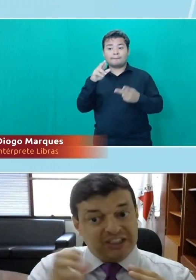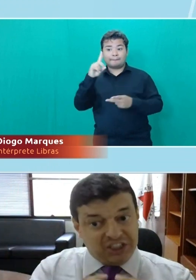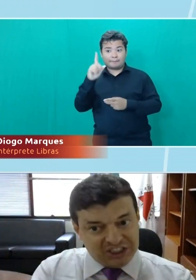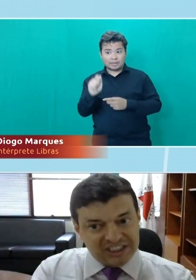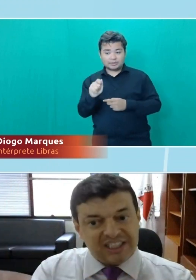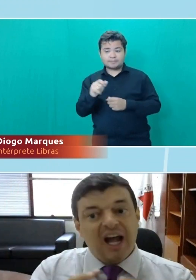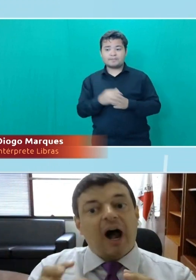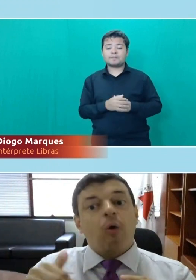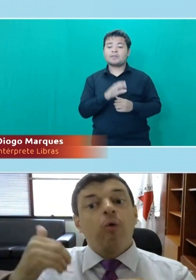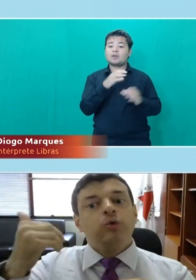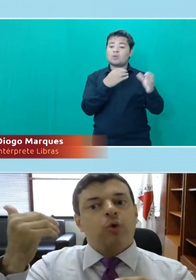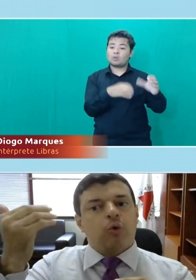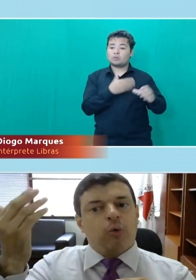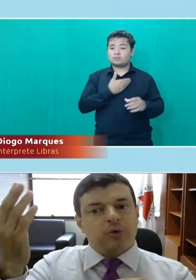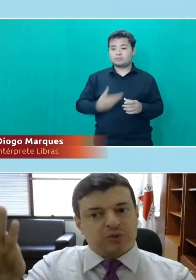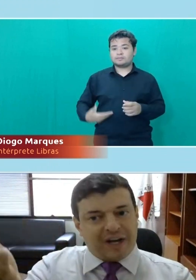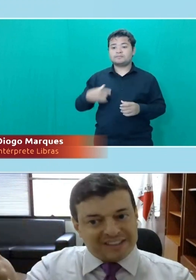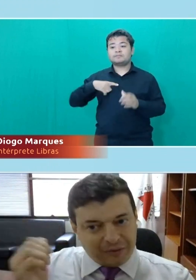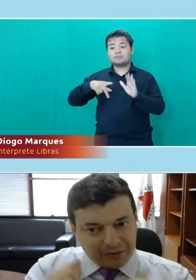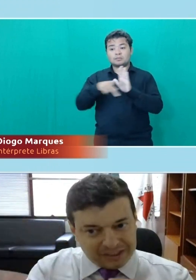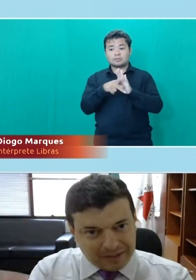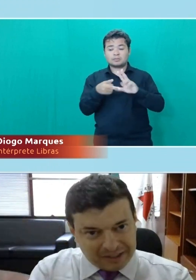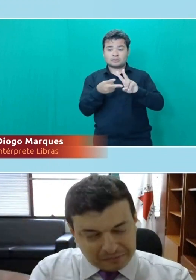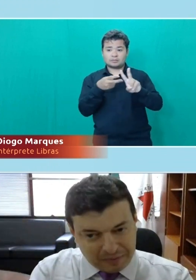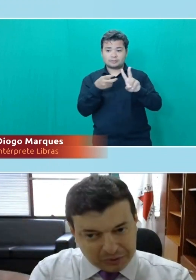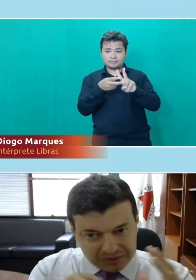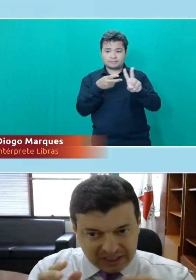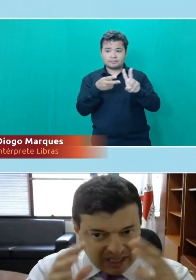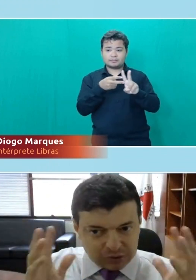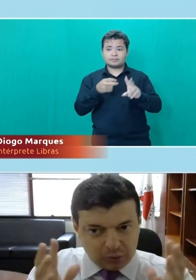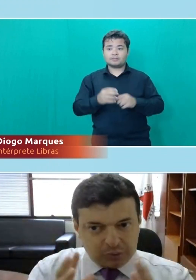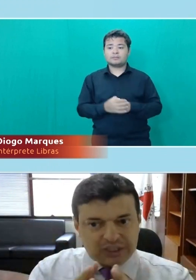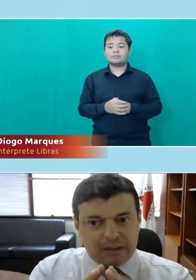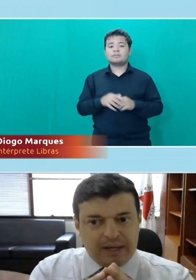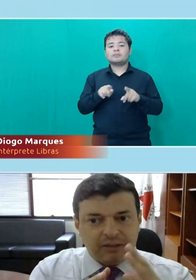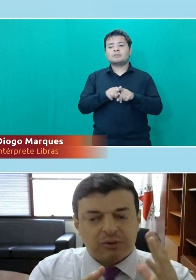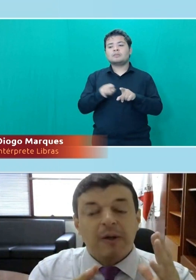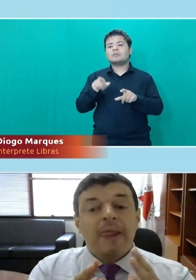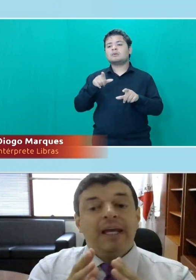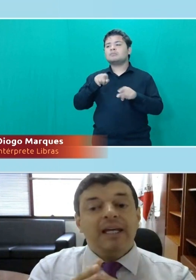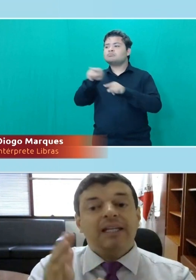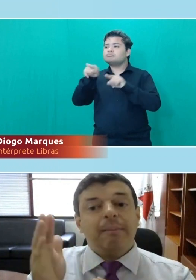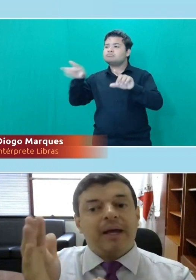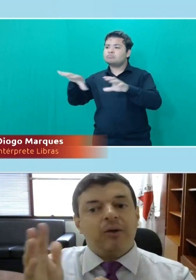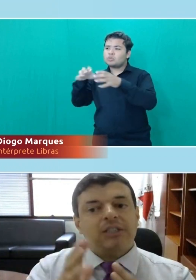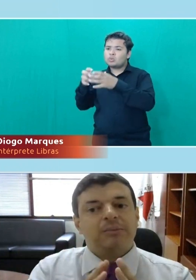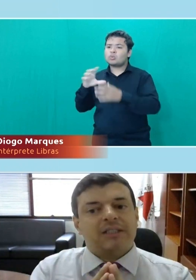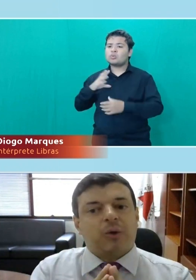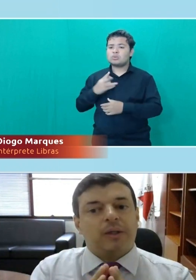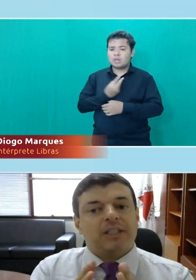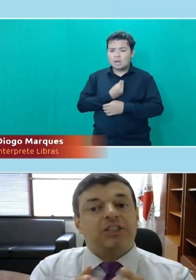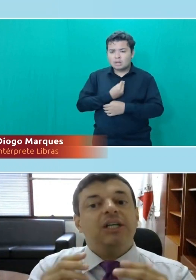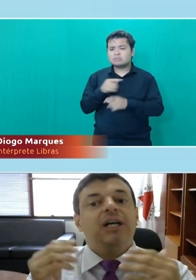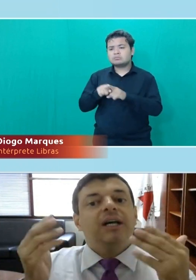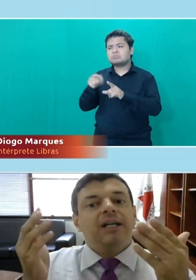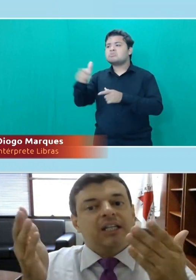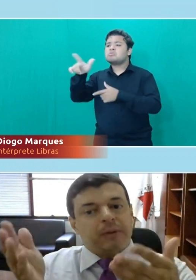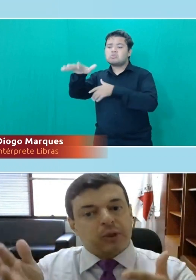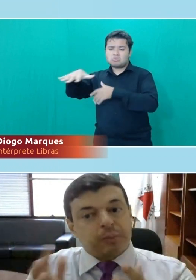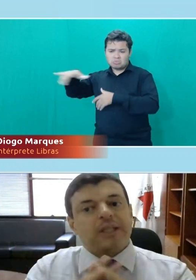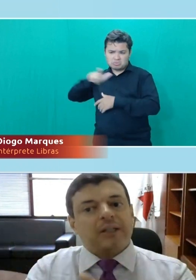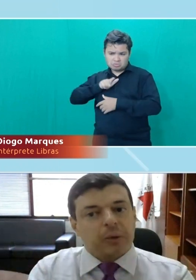para indígenas, alguns concursos fazem cotas para pessoas trans, ou outros segmentos, e também nós temos as cotas